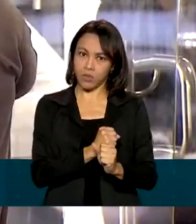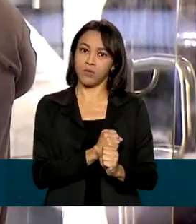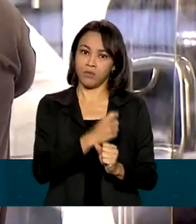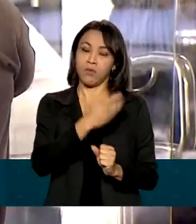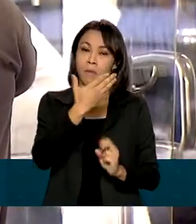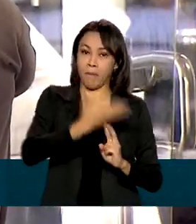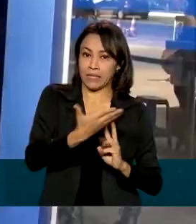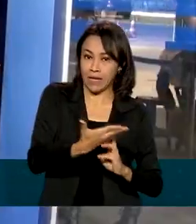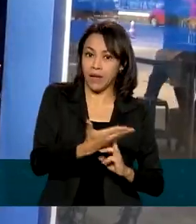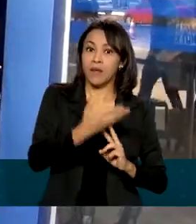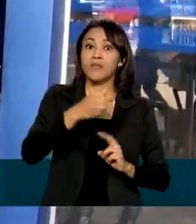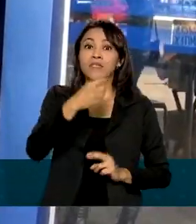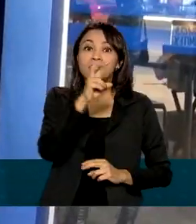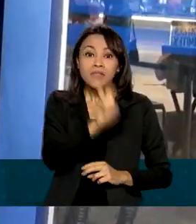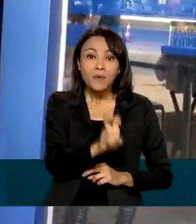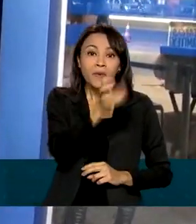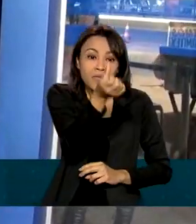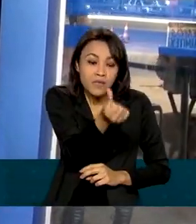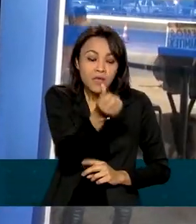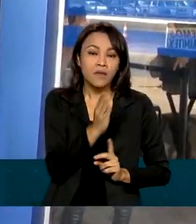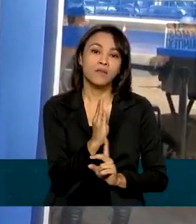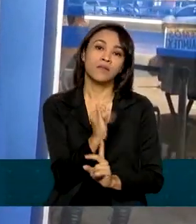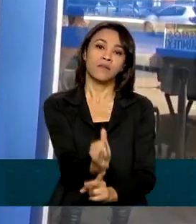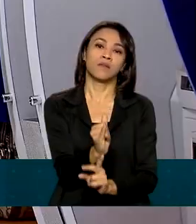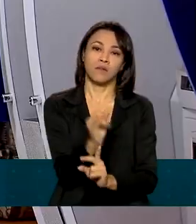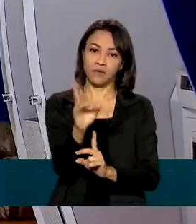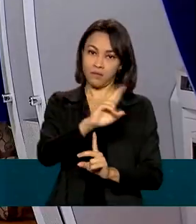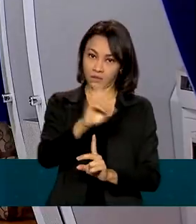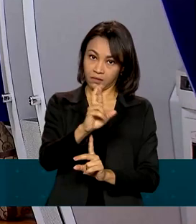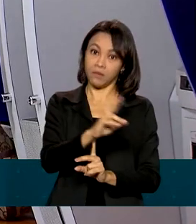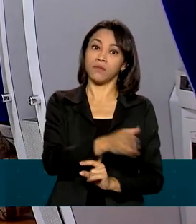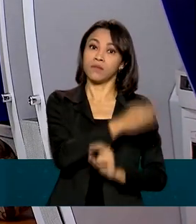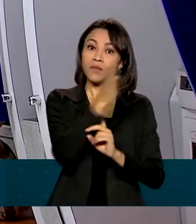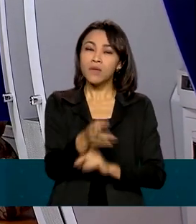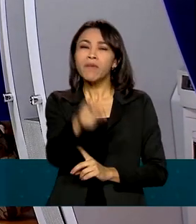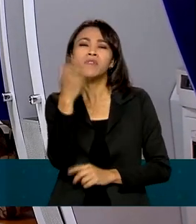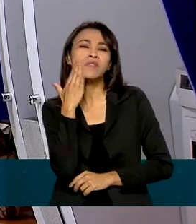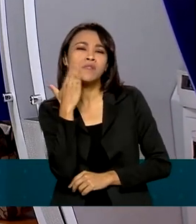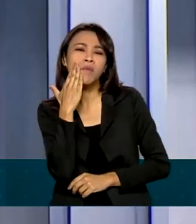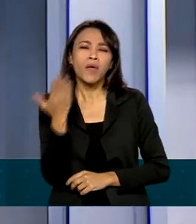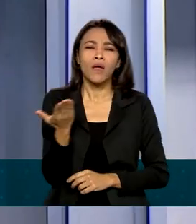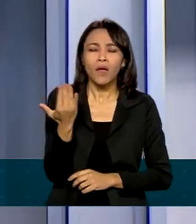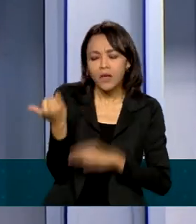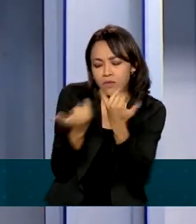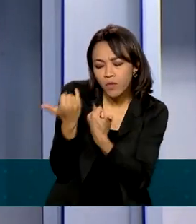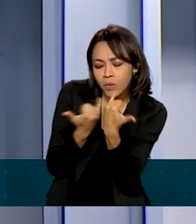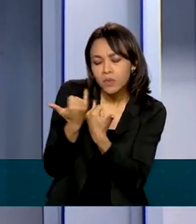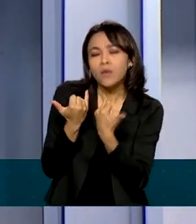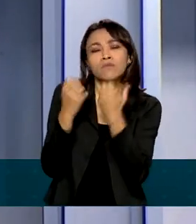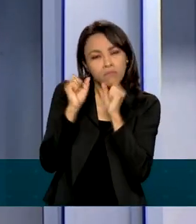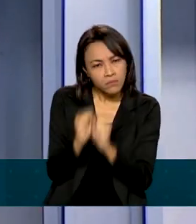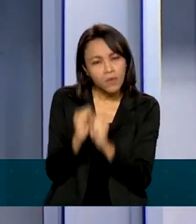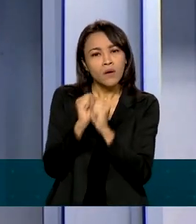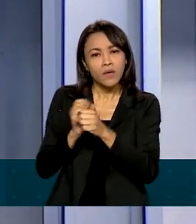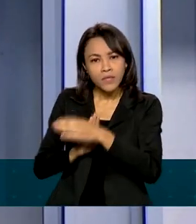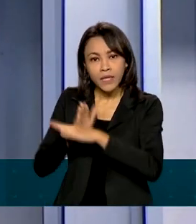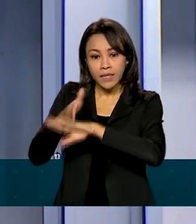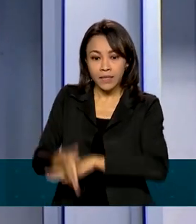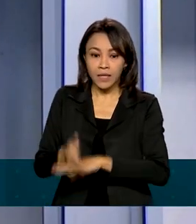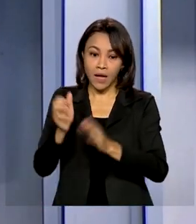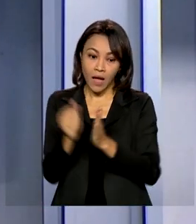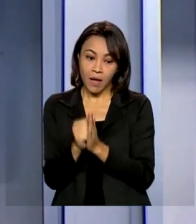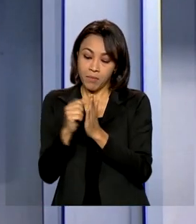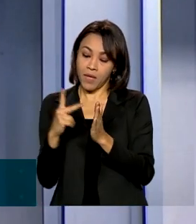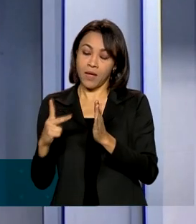de R 56 bilhões. E para consultar o valor, o beneficiário pode entrar lá no aplicativo